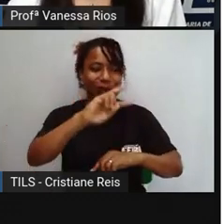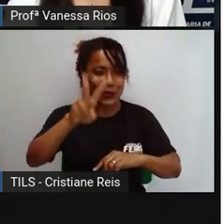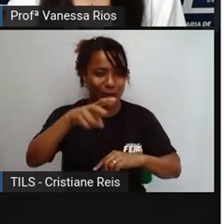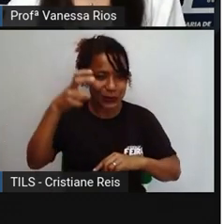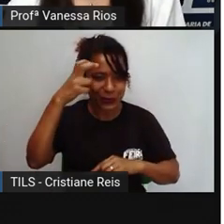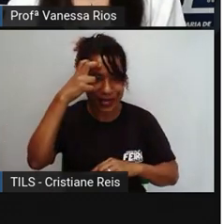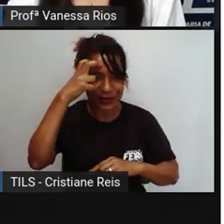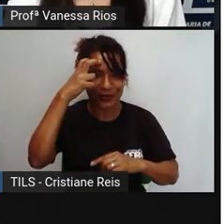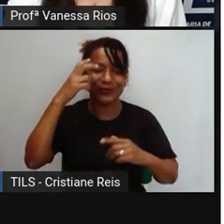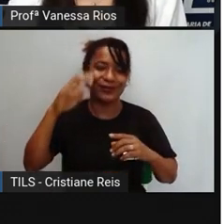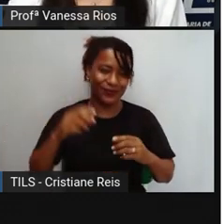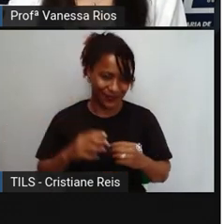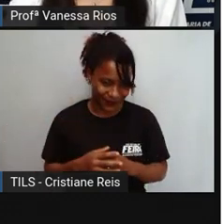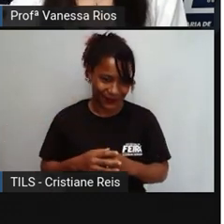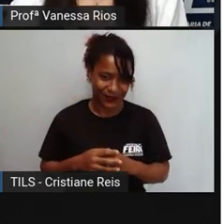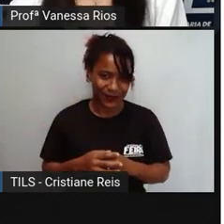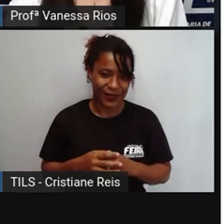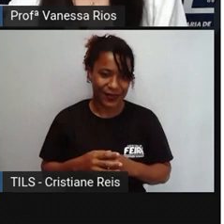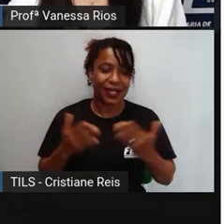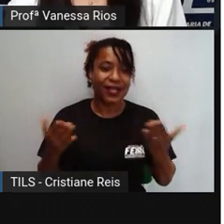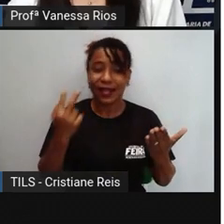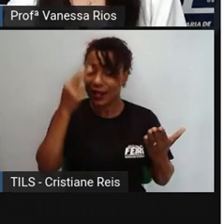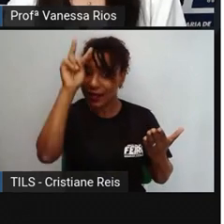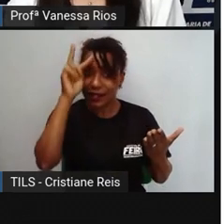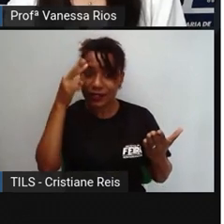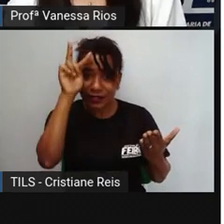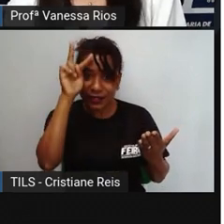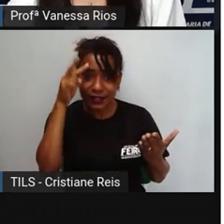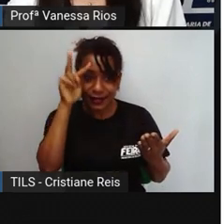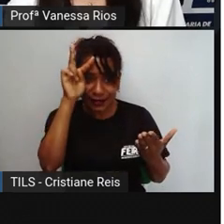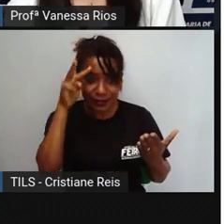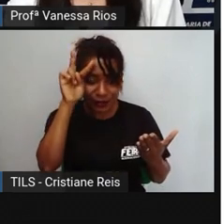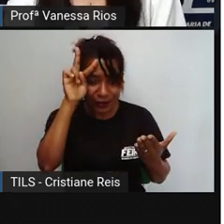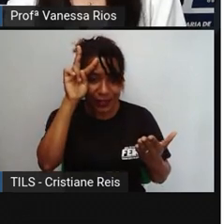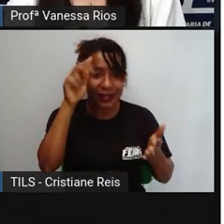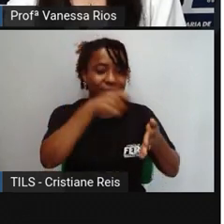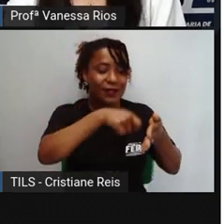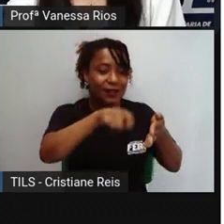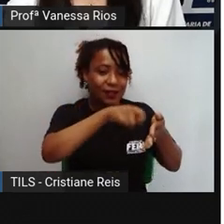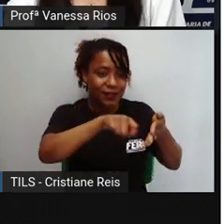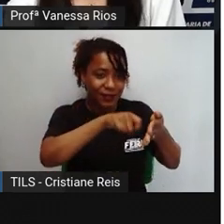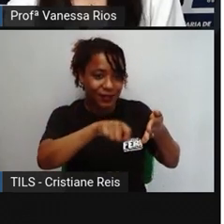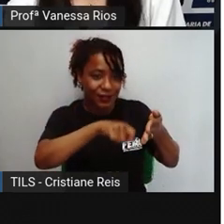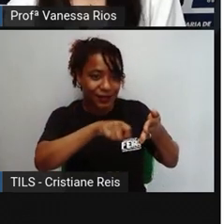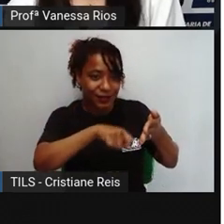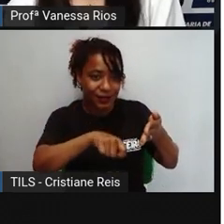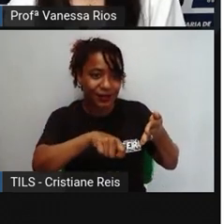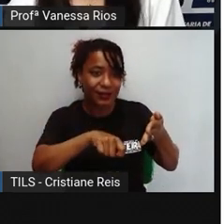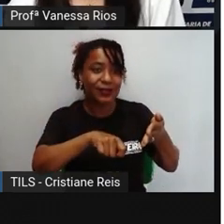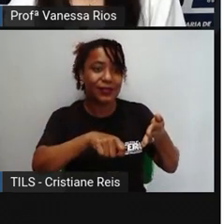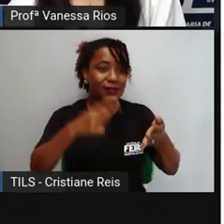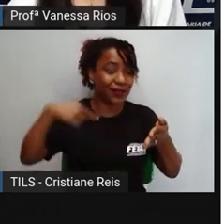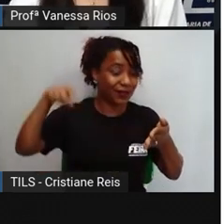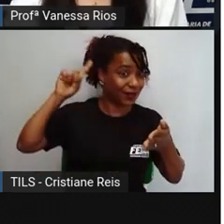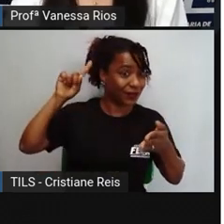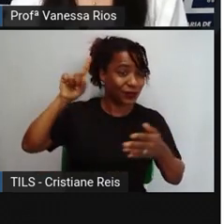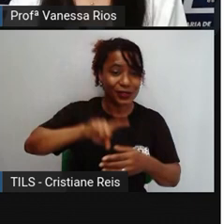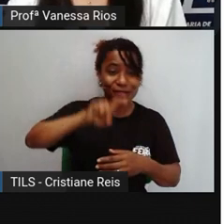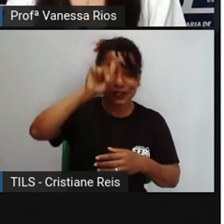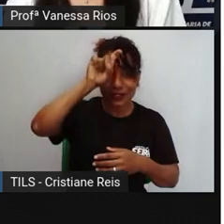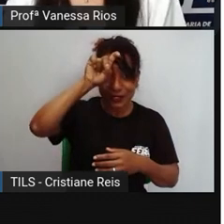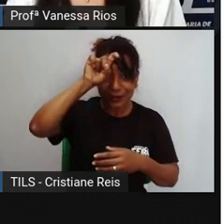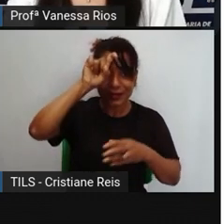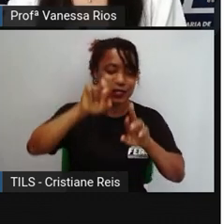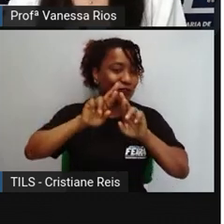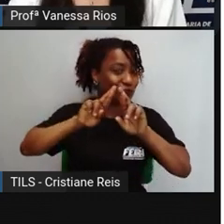civilizações. A história da escrita no Egito traz aí uma